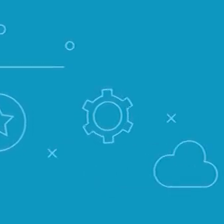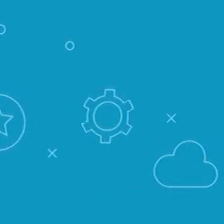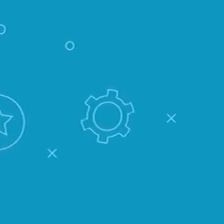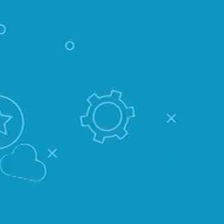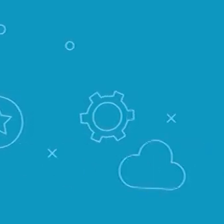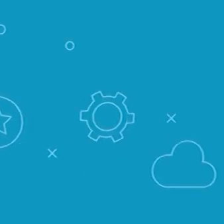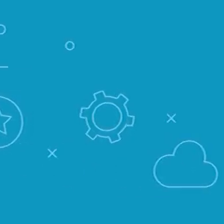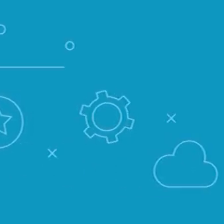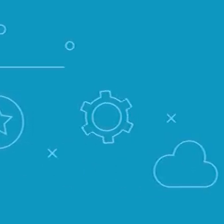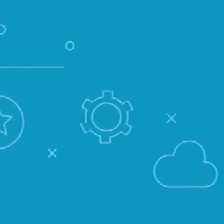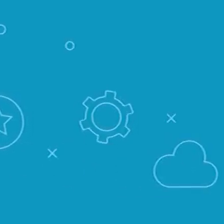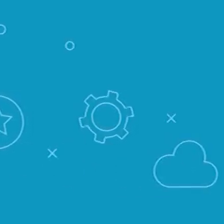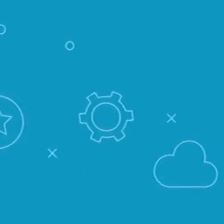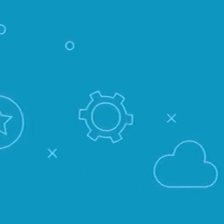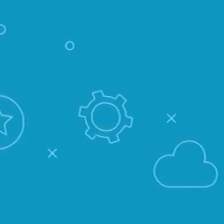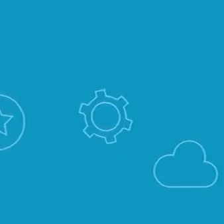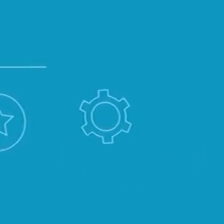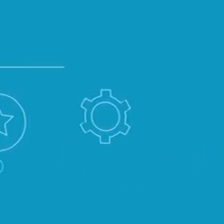Tchau!